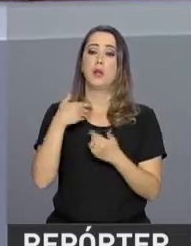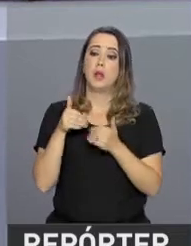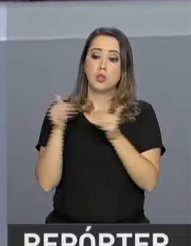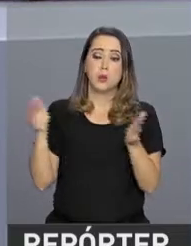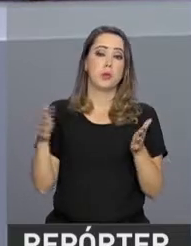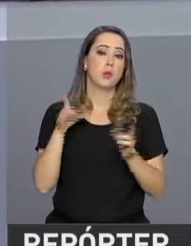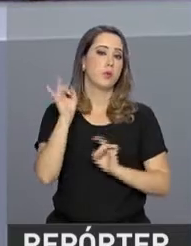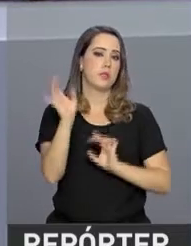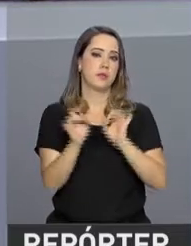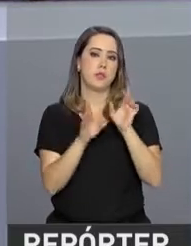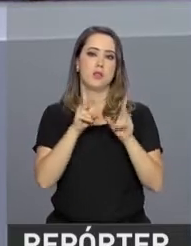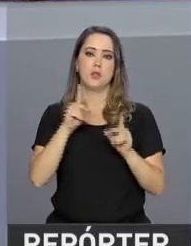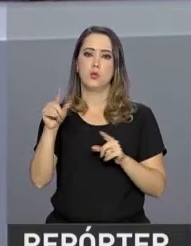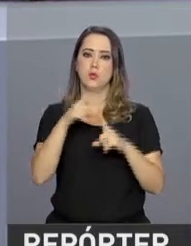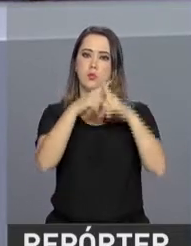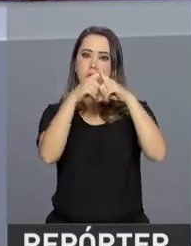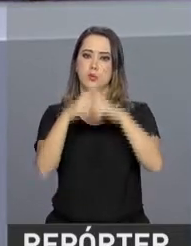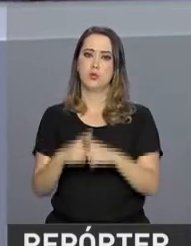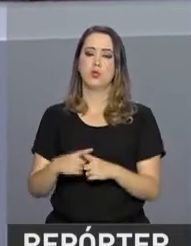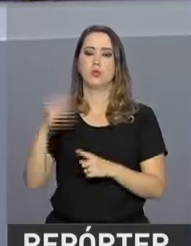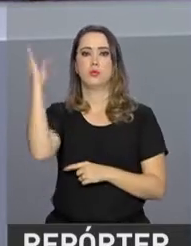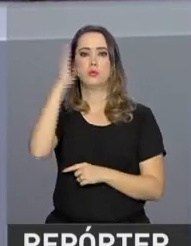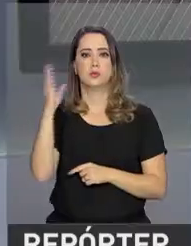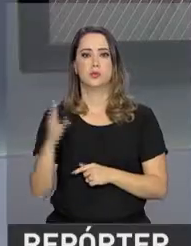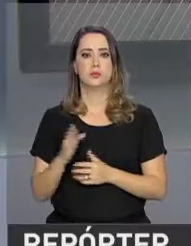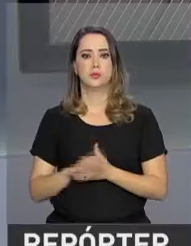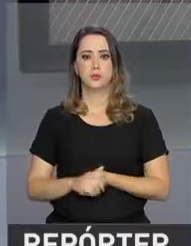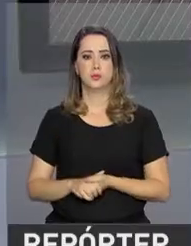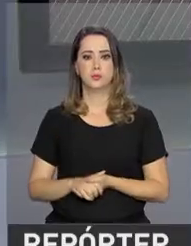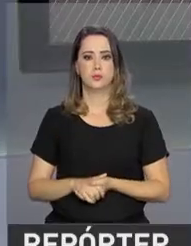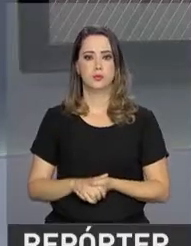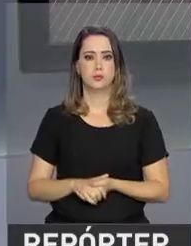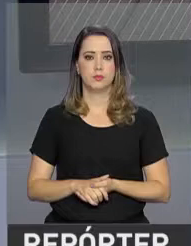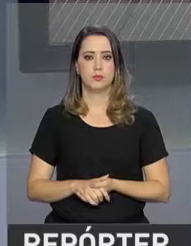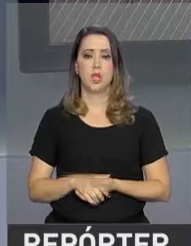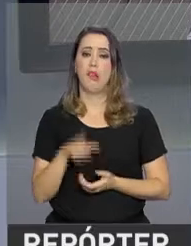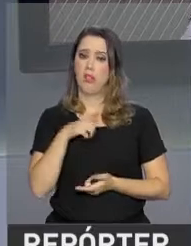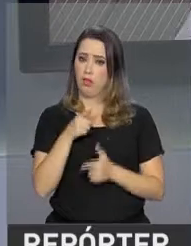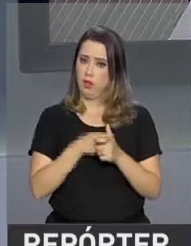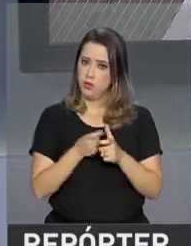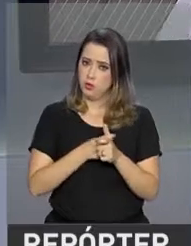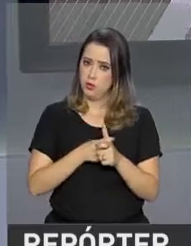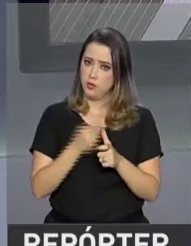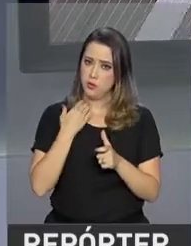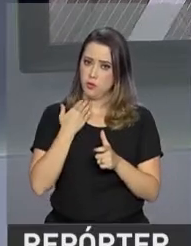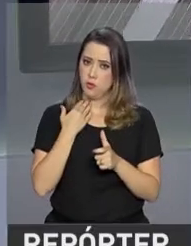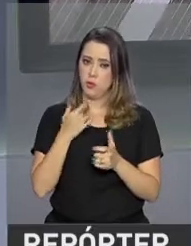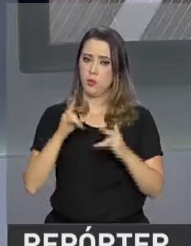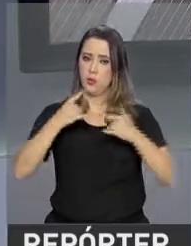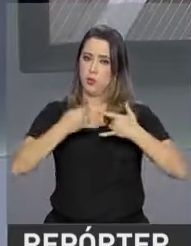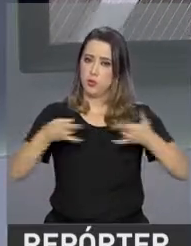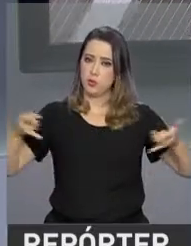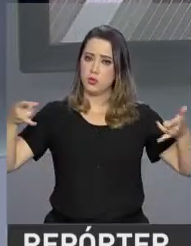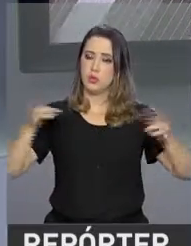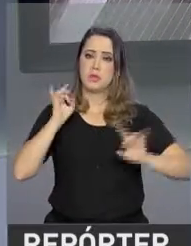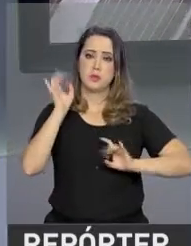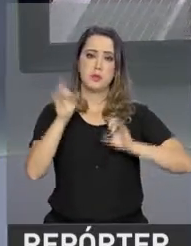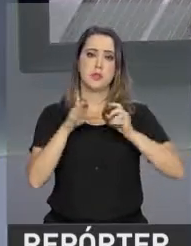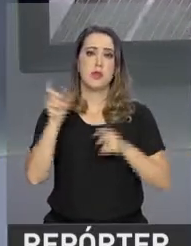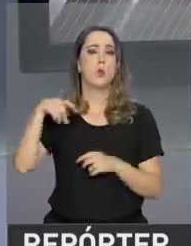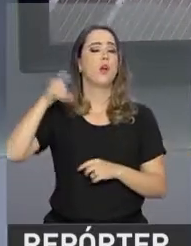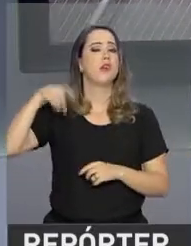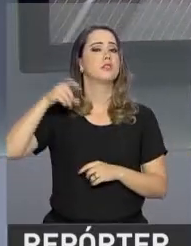especial nos dias dos Jogos do Brasil. Você tem dívidas com bancos, como cheque especial, cartão de